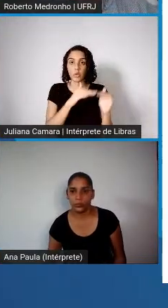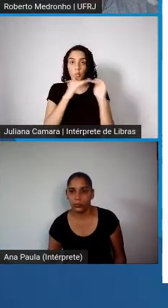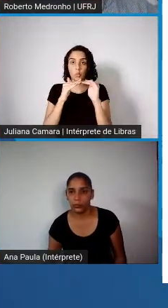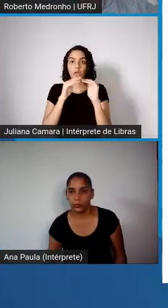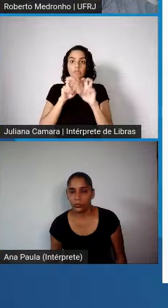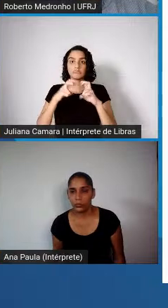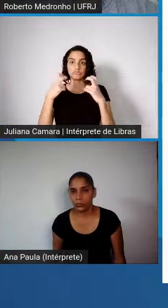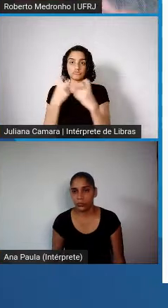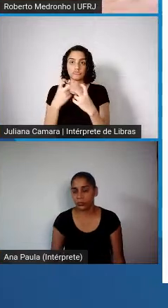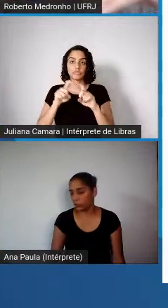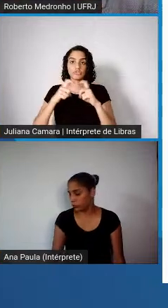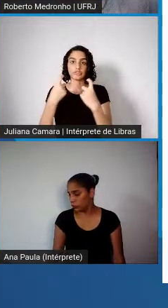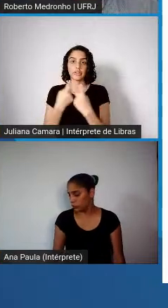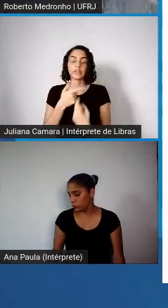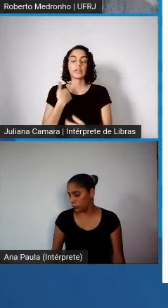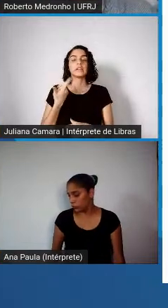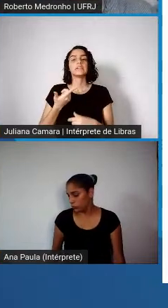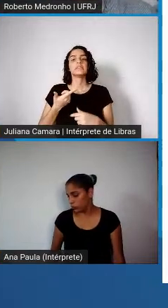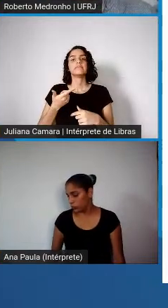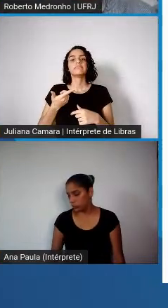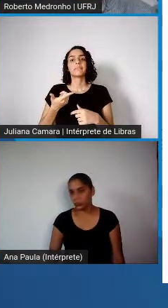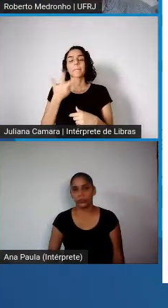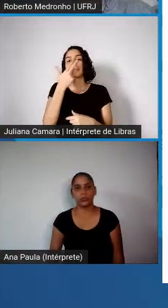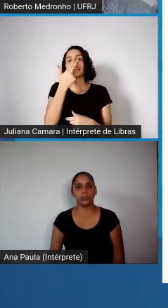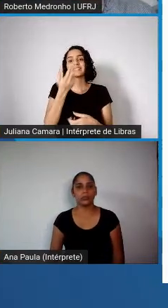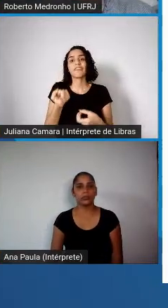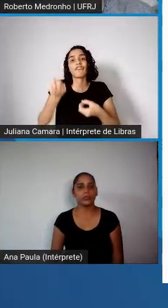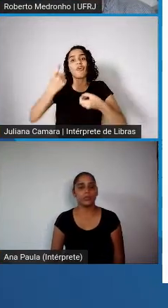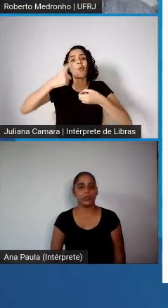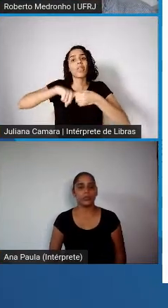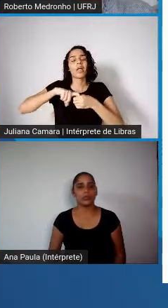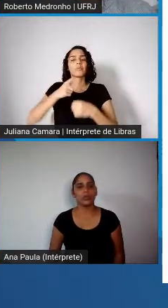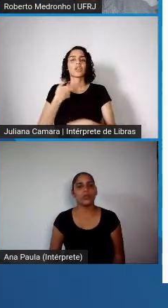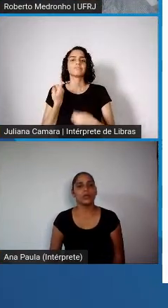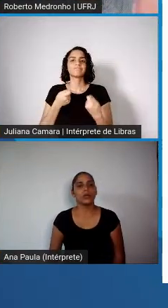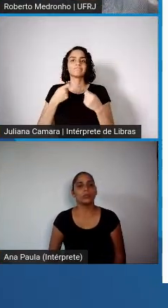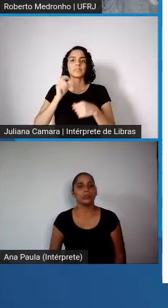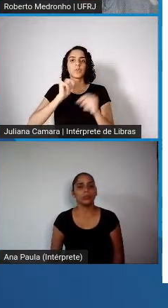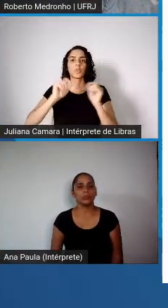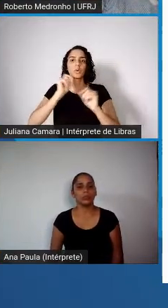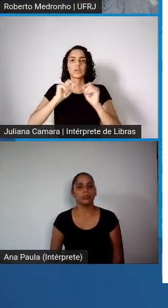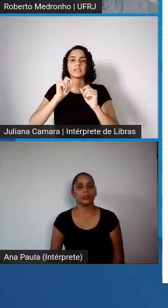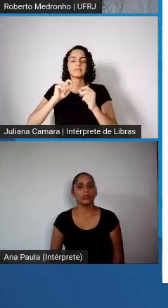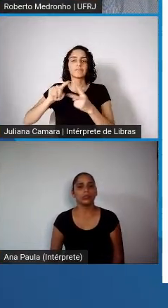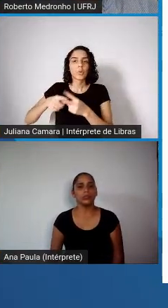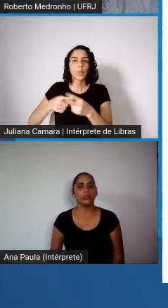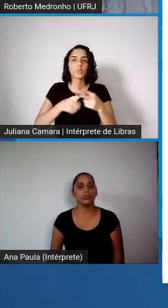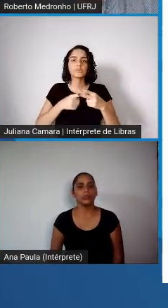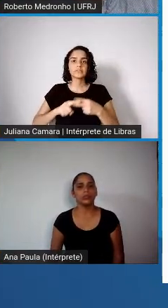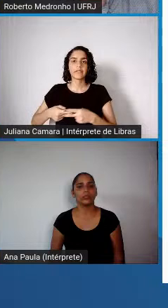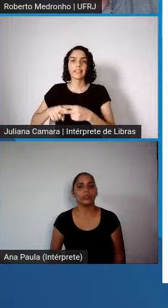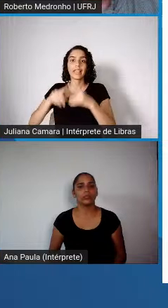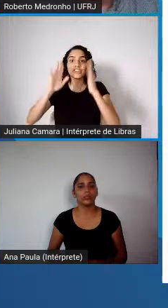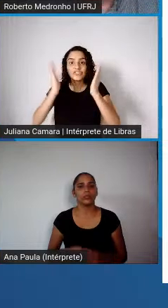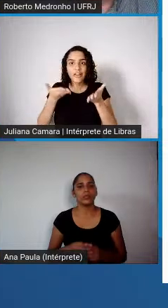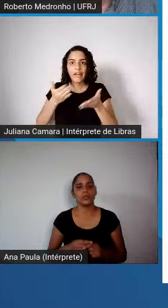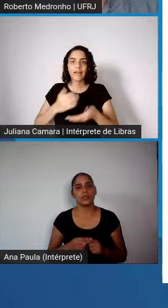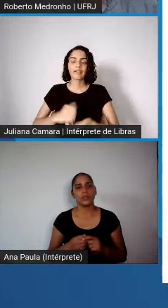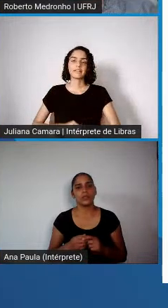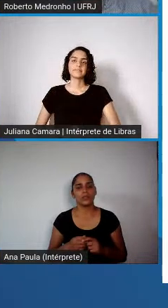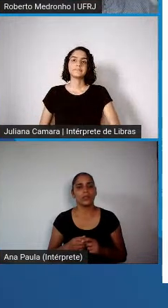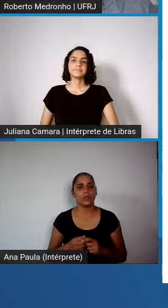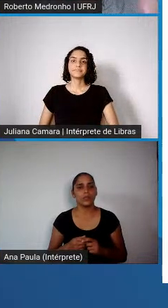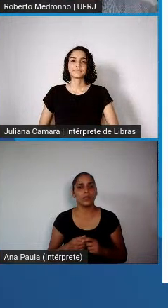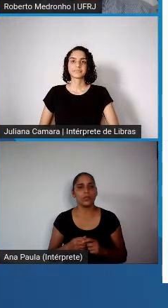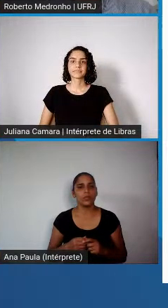trabalho, isso tudo está se retroagindo. Nós precisamos ter soluções para isso já de forma imediata.